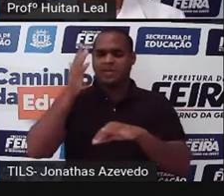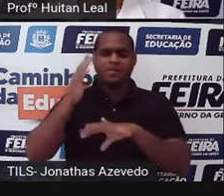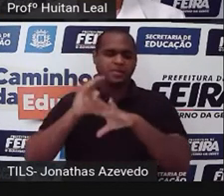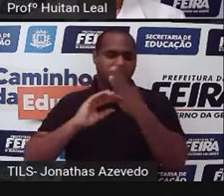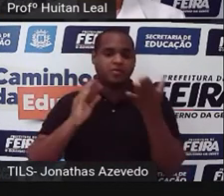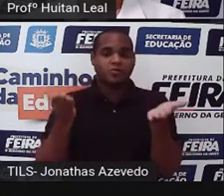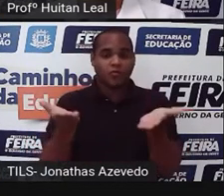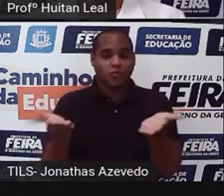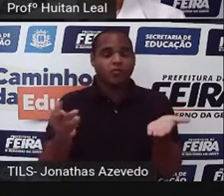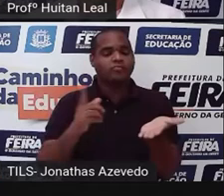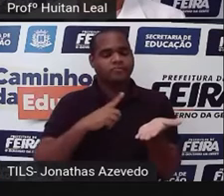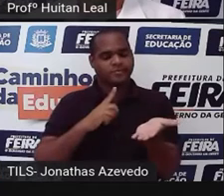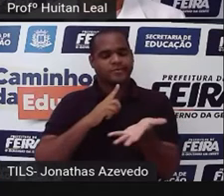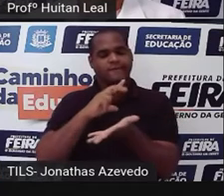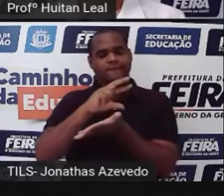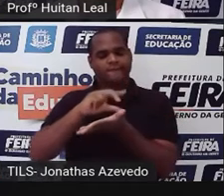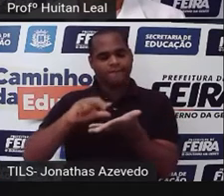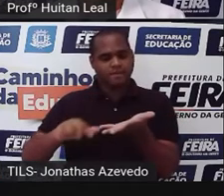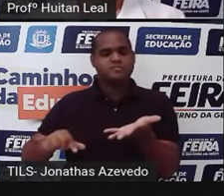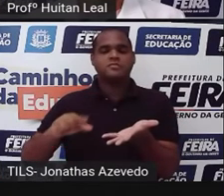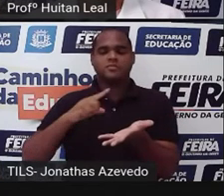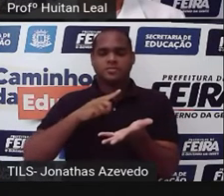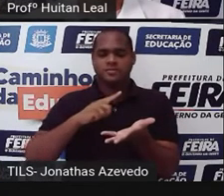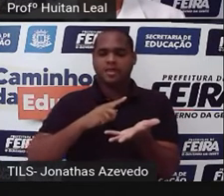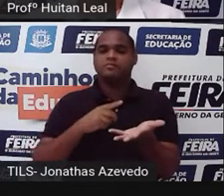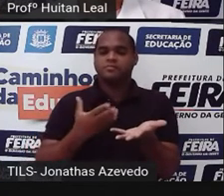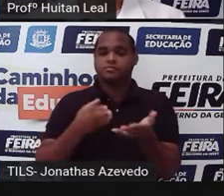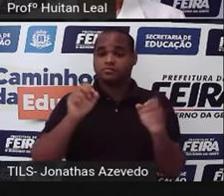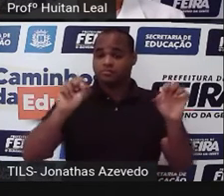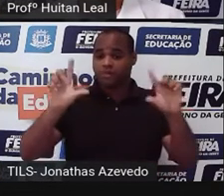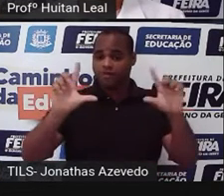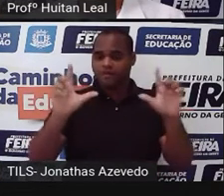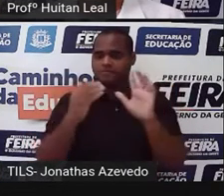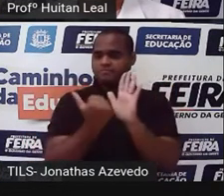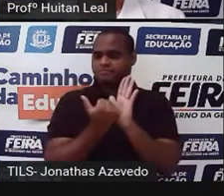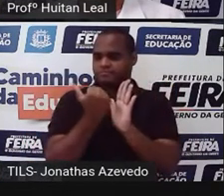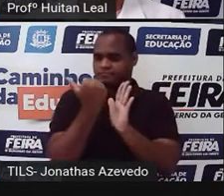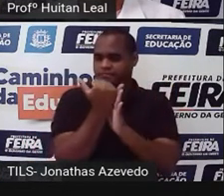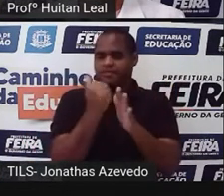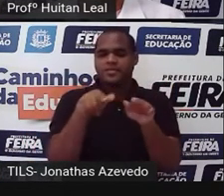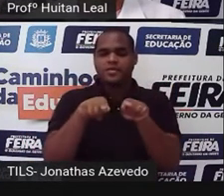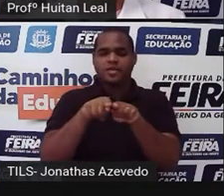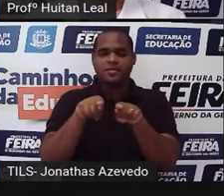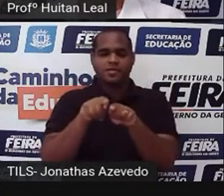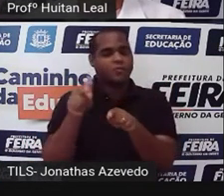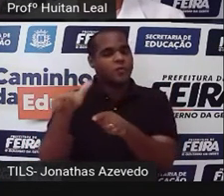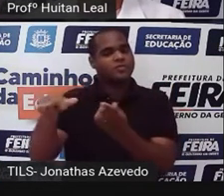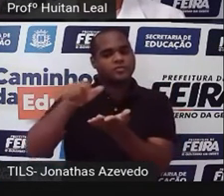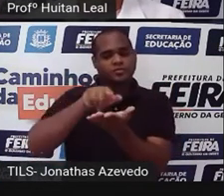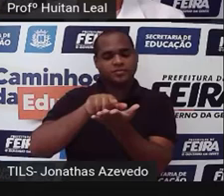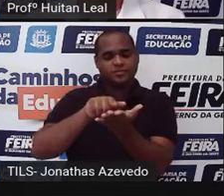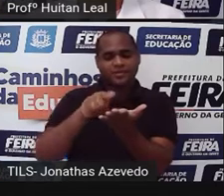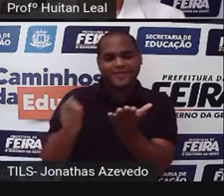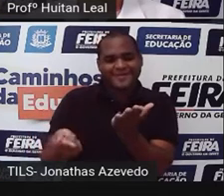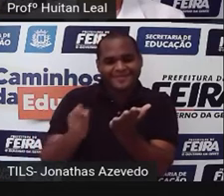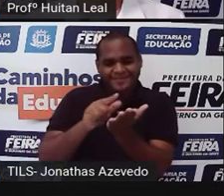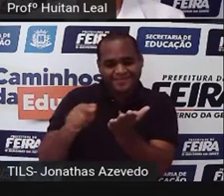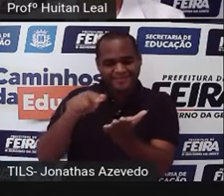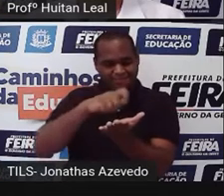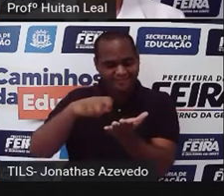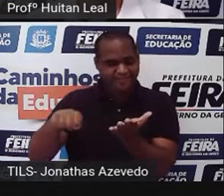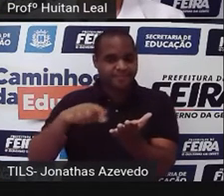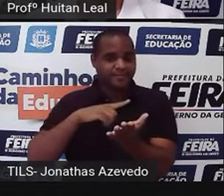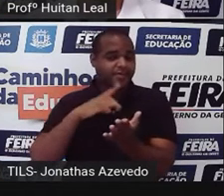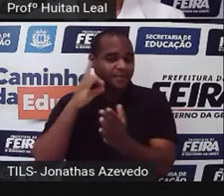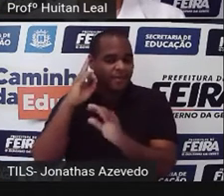através de vários veículos, além da televisão e do jornal escrito, que são os mais comuns, e o rádio